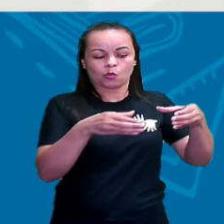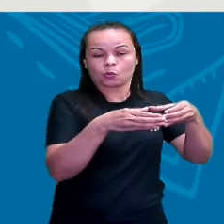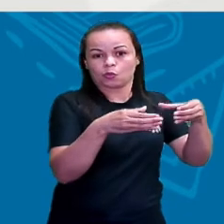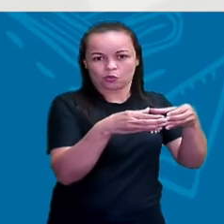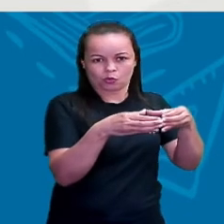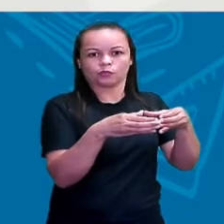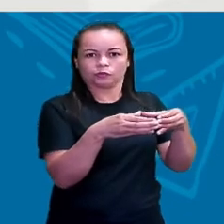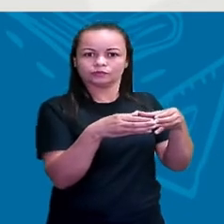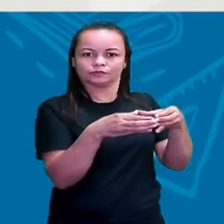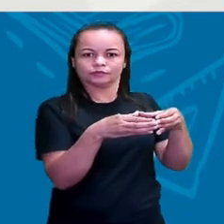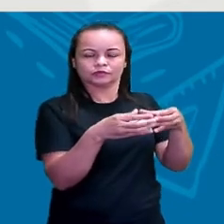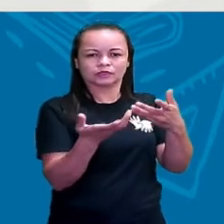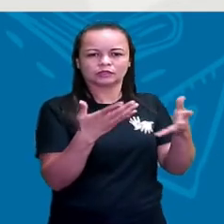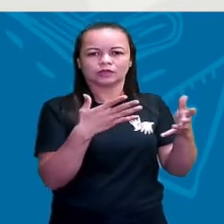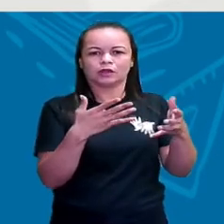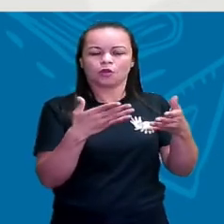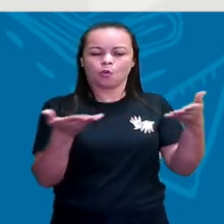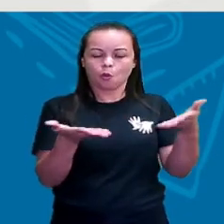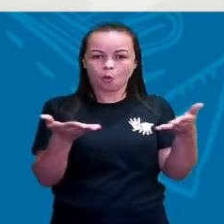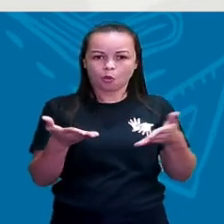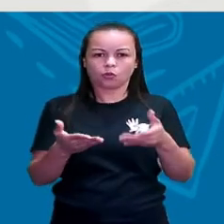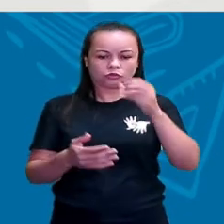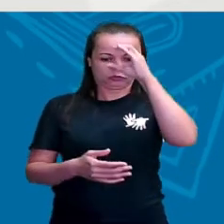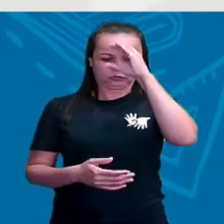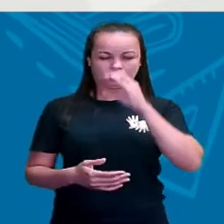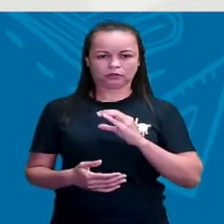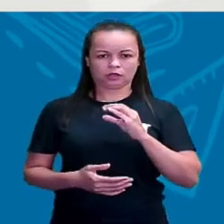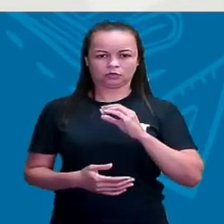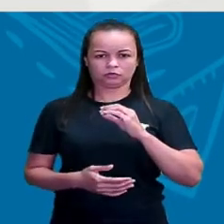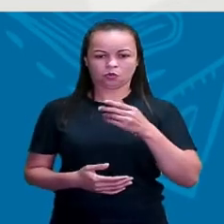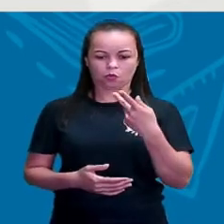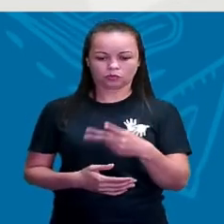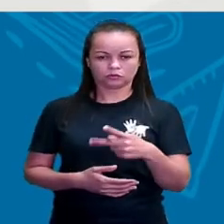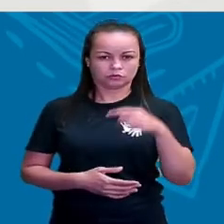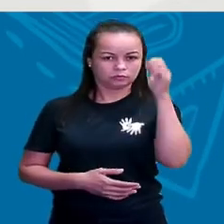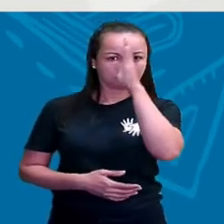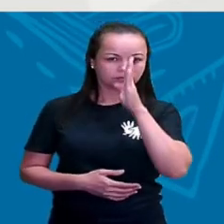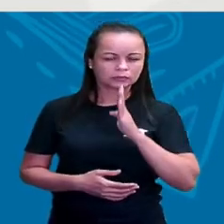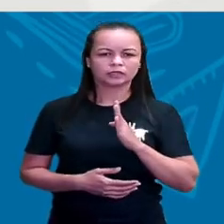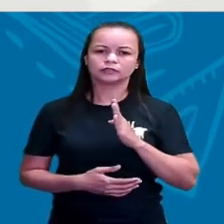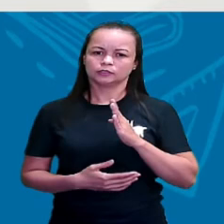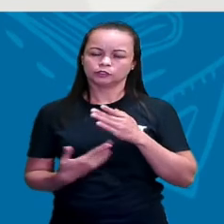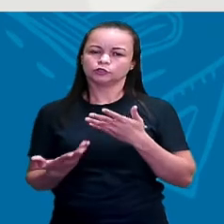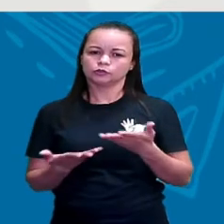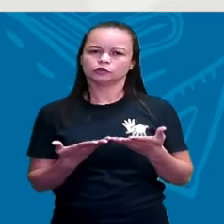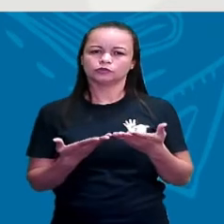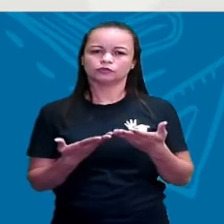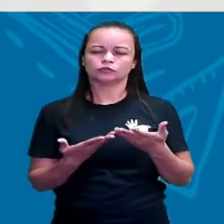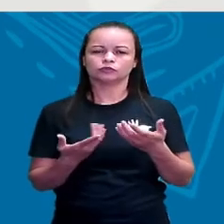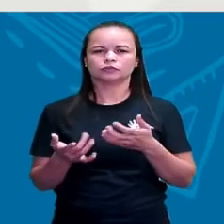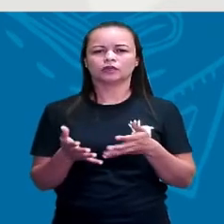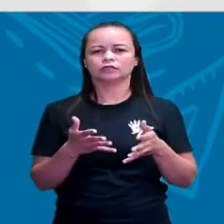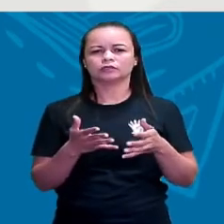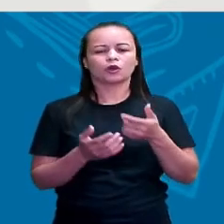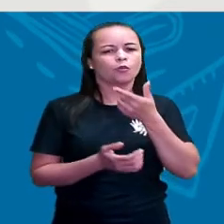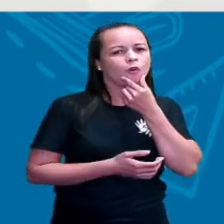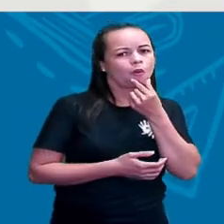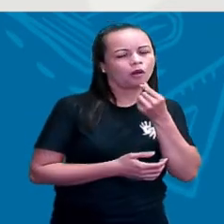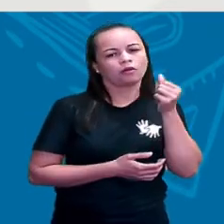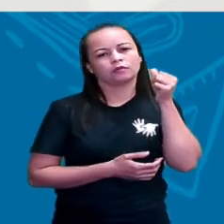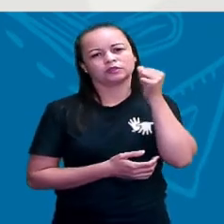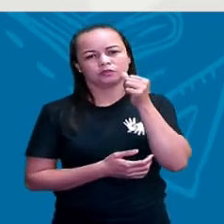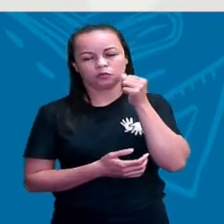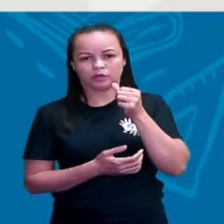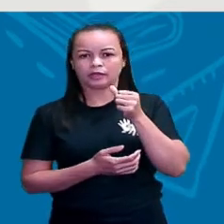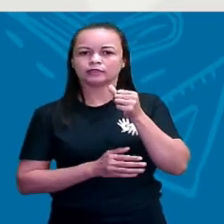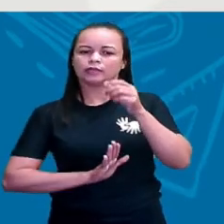de elite. Os cidadãos hoje, no nosso Brasil, legalmente falando, teoricamente falando, são homens e mulheres que